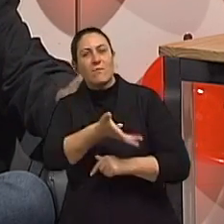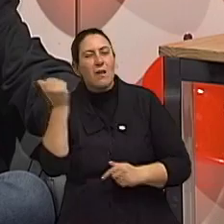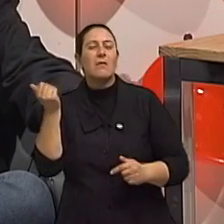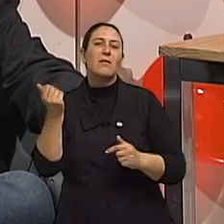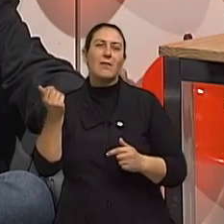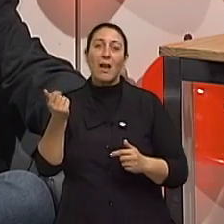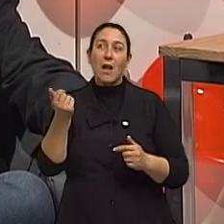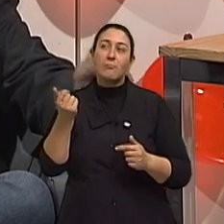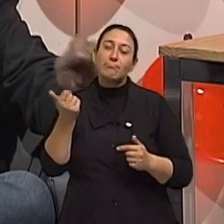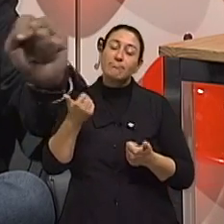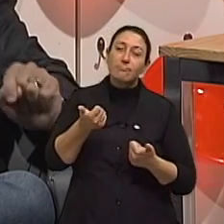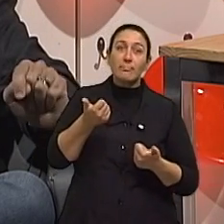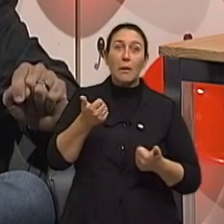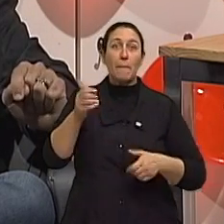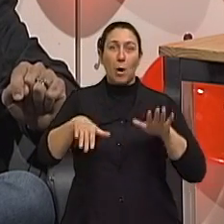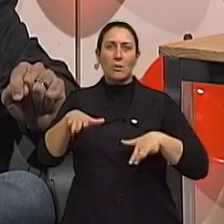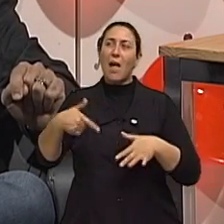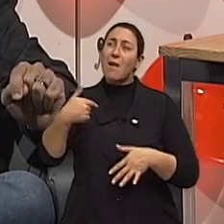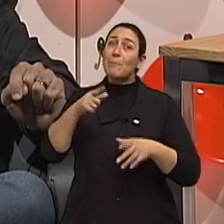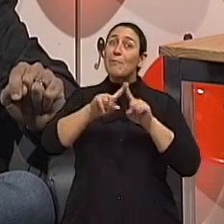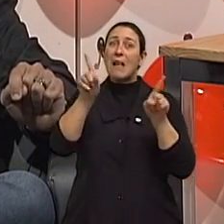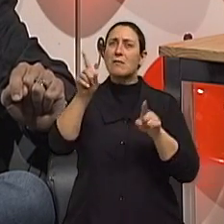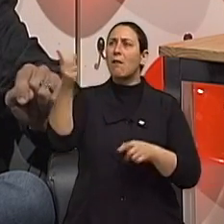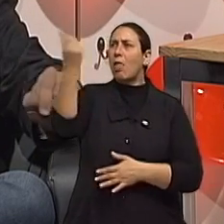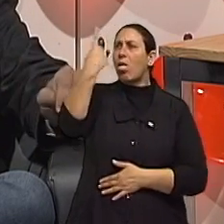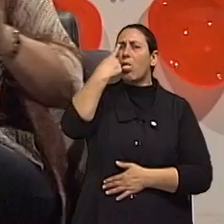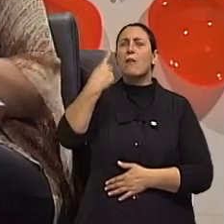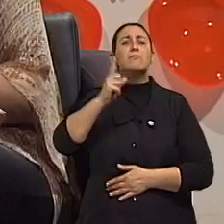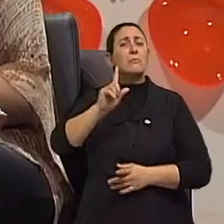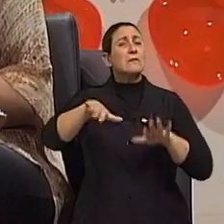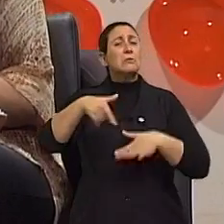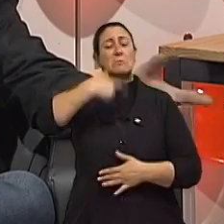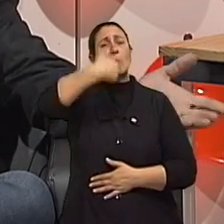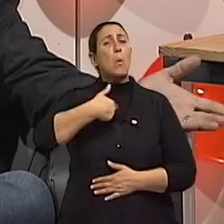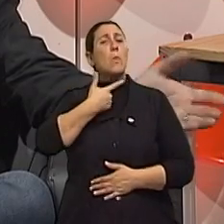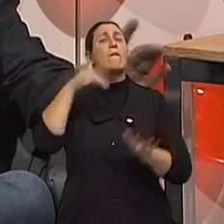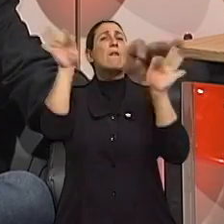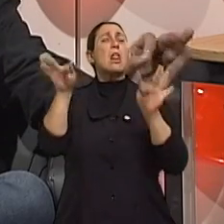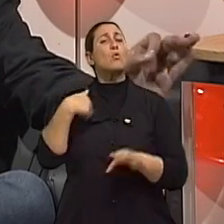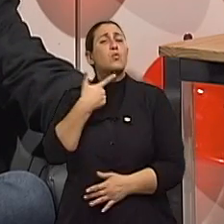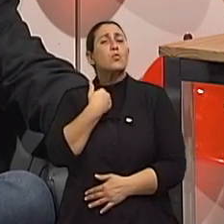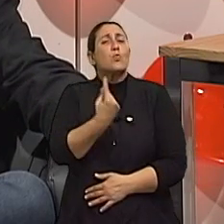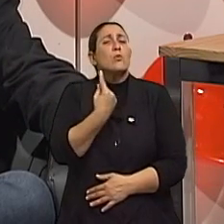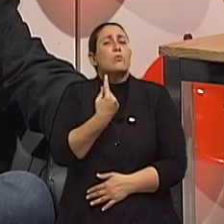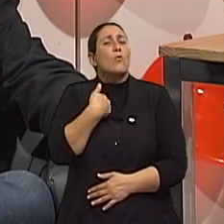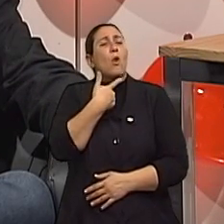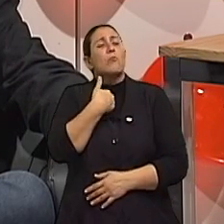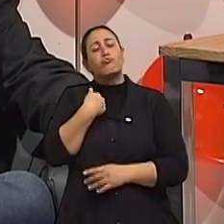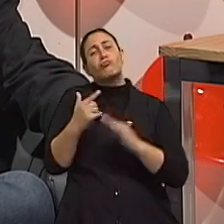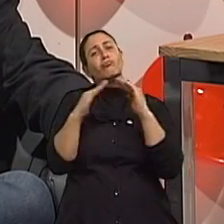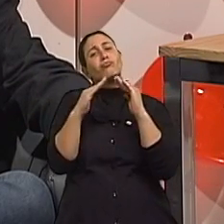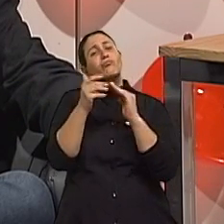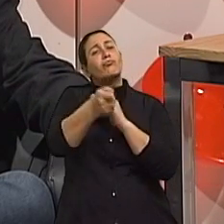também pode estar feliz em não querer fazer. Ah, ok. E essa é a diferença? Uhum. Essa é a grande diferença. Tá, é